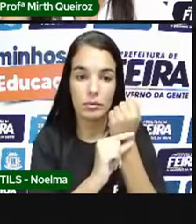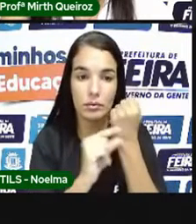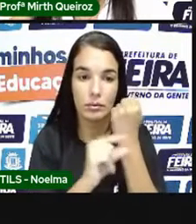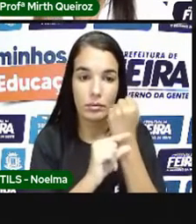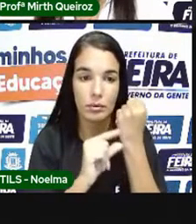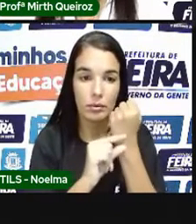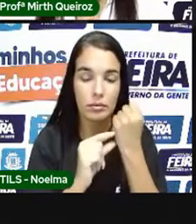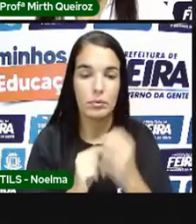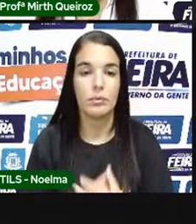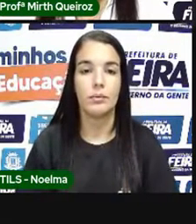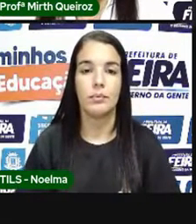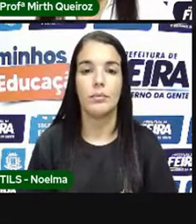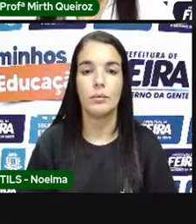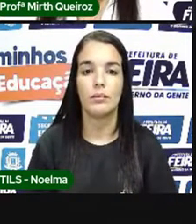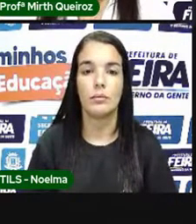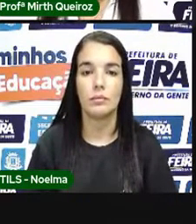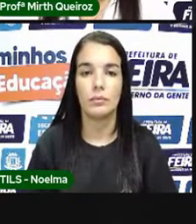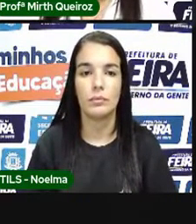Esse texto